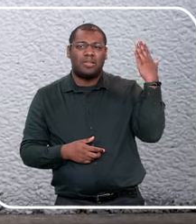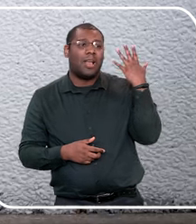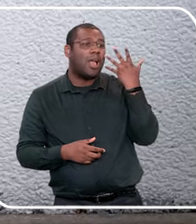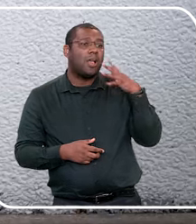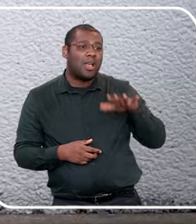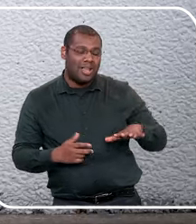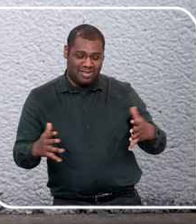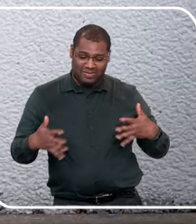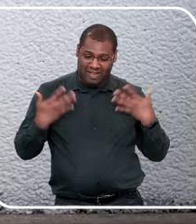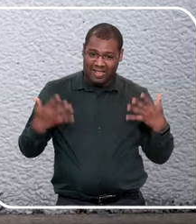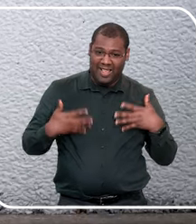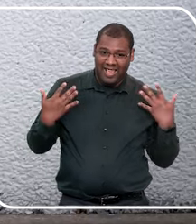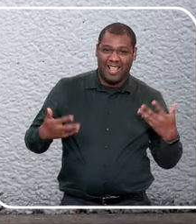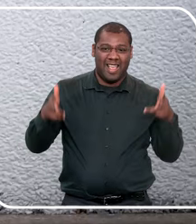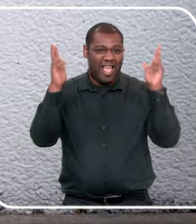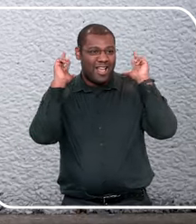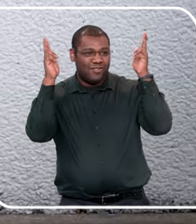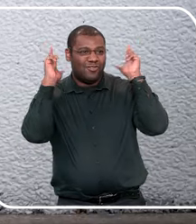era